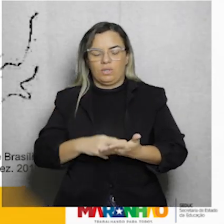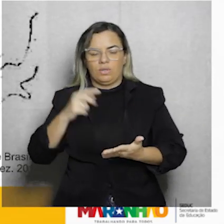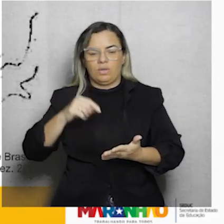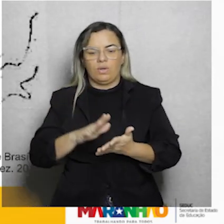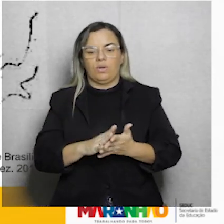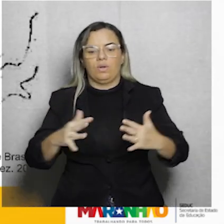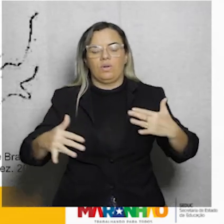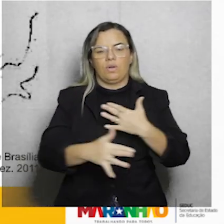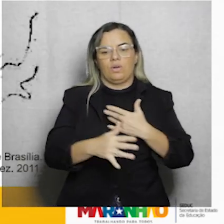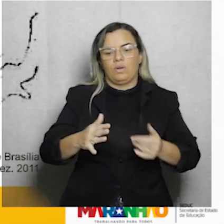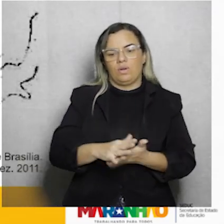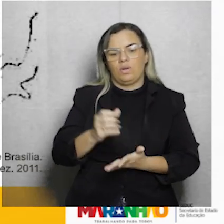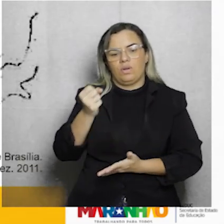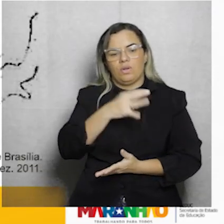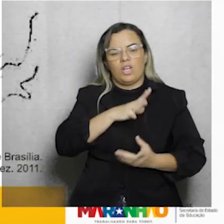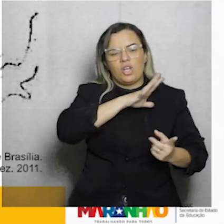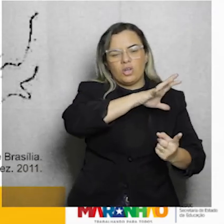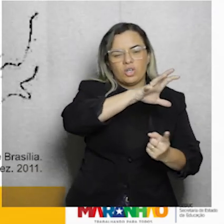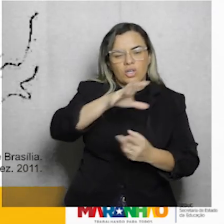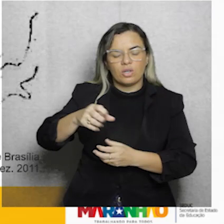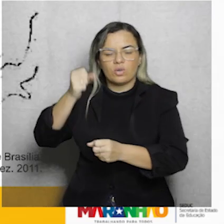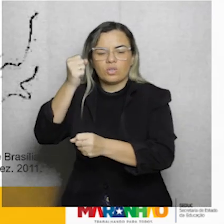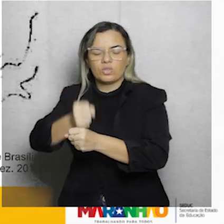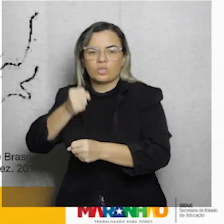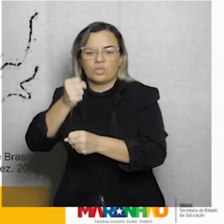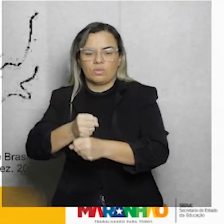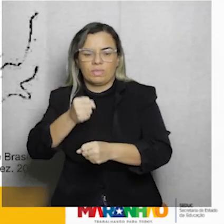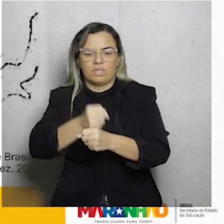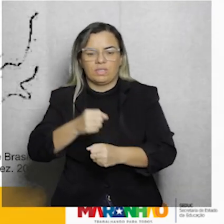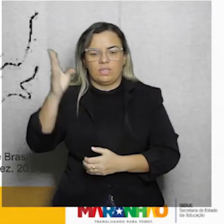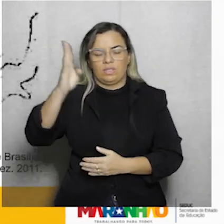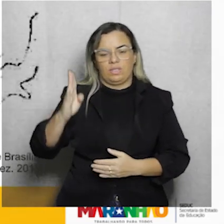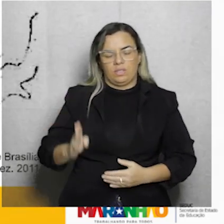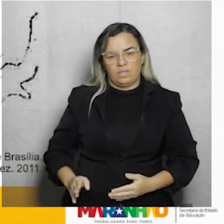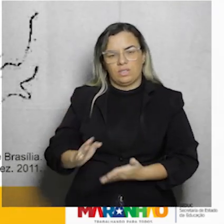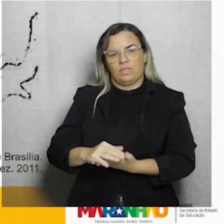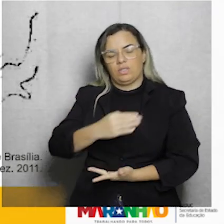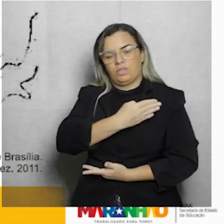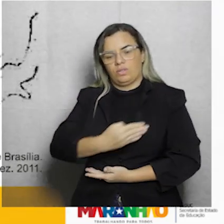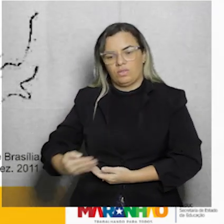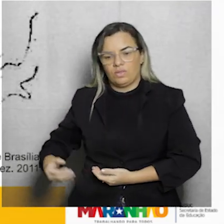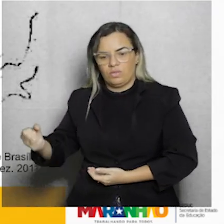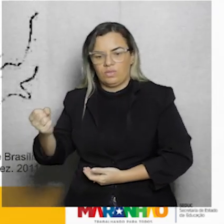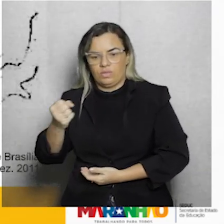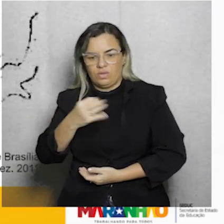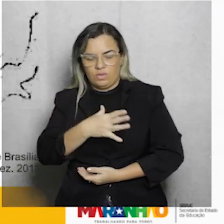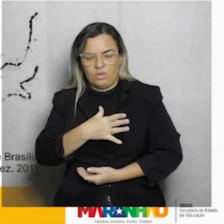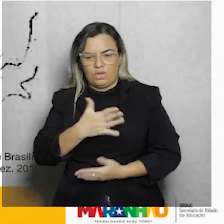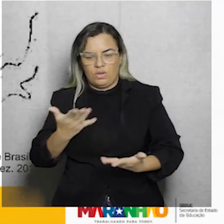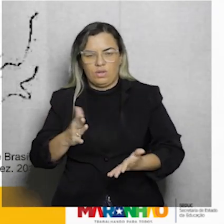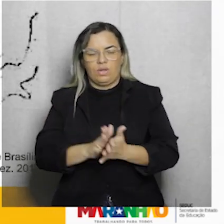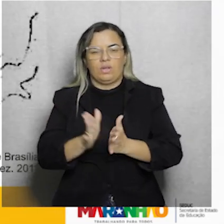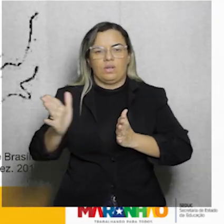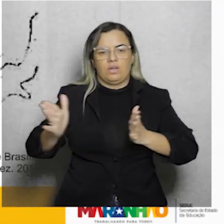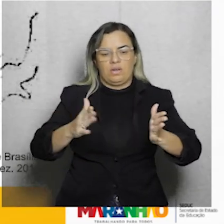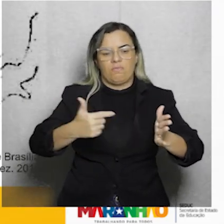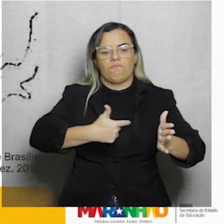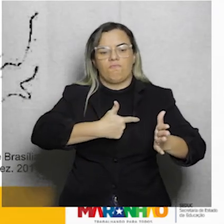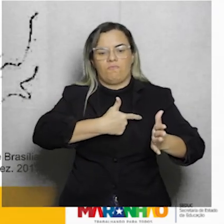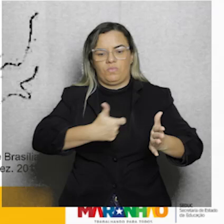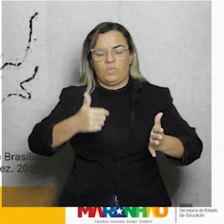urbanismo modernista influenciou construções brasileiras dentro do Estado Novo de Vargas, desde ali.